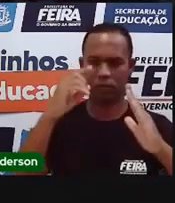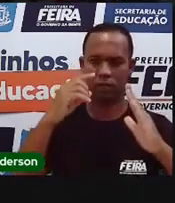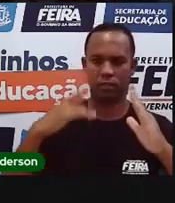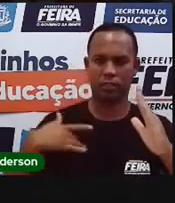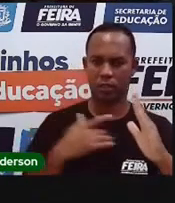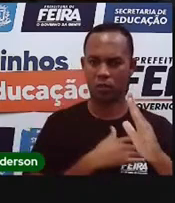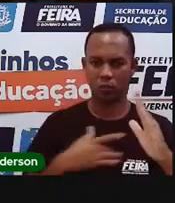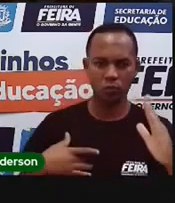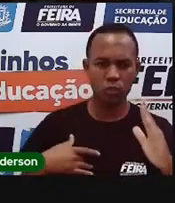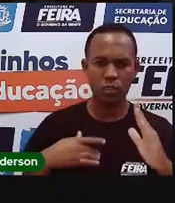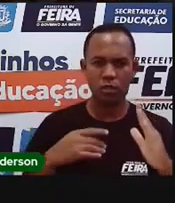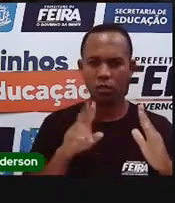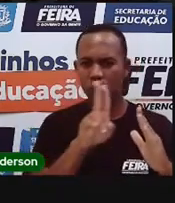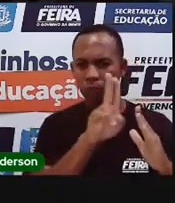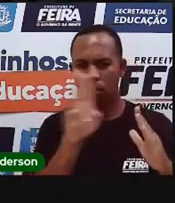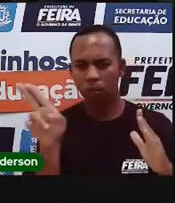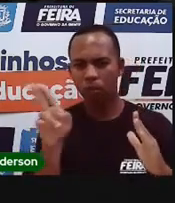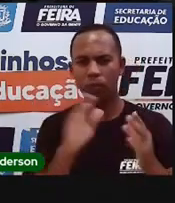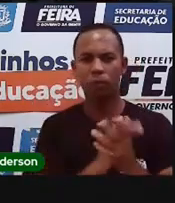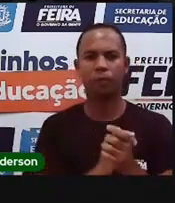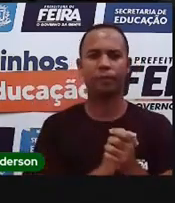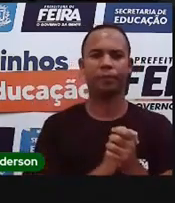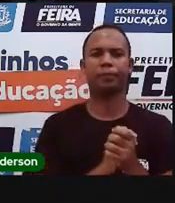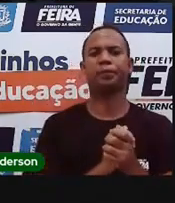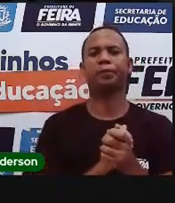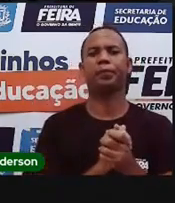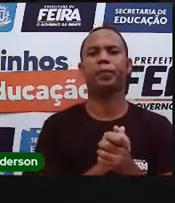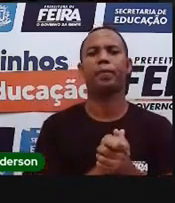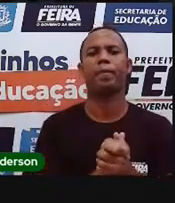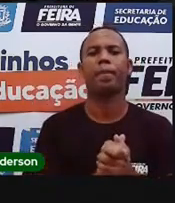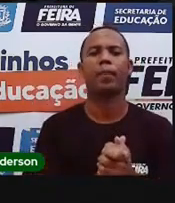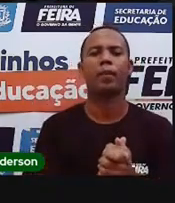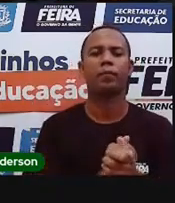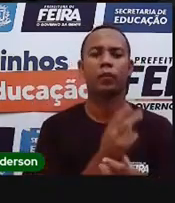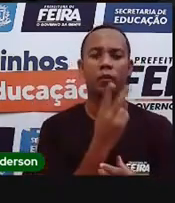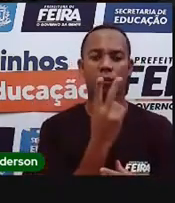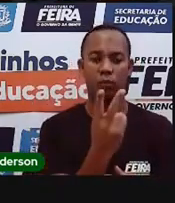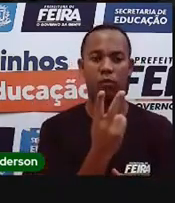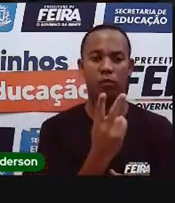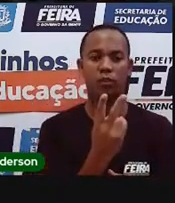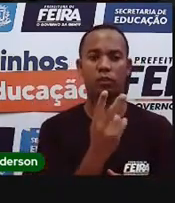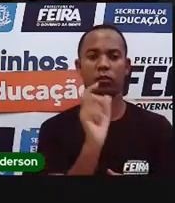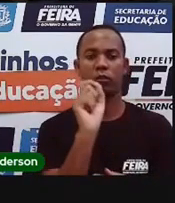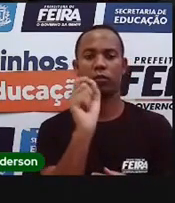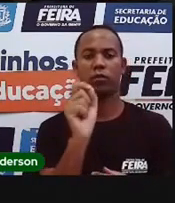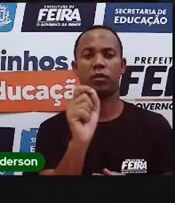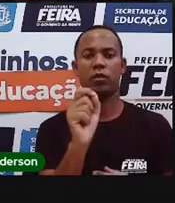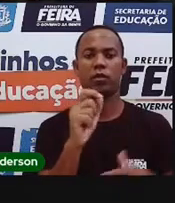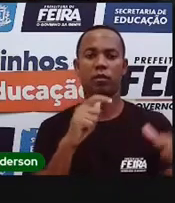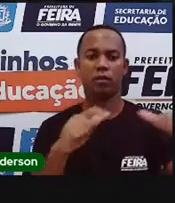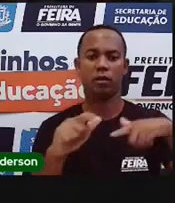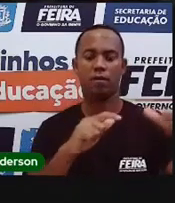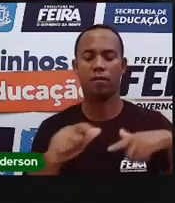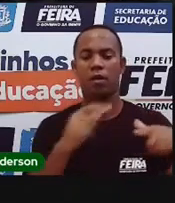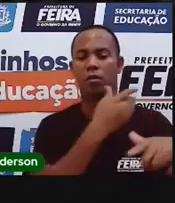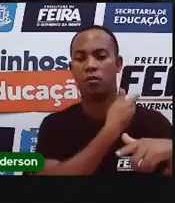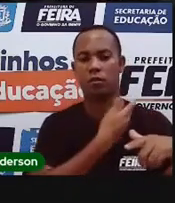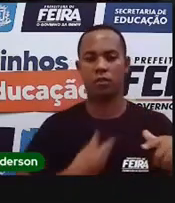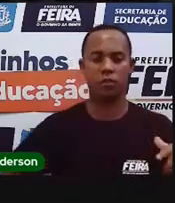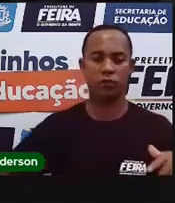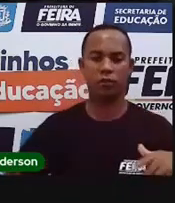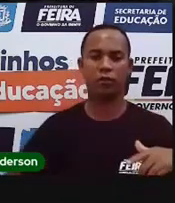Conceição Carneiro. Quase o nome na Pró. Bom, são dois serviços públicos aí, educação e